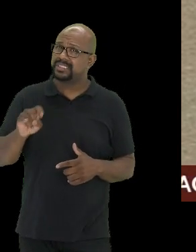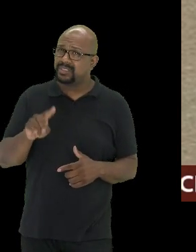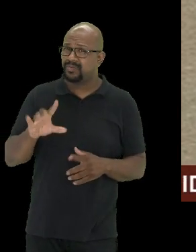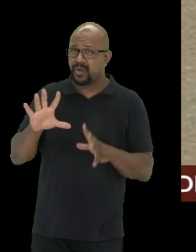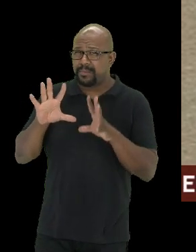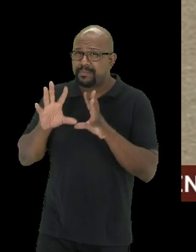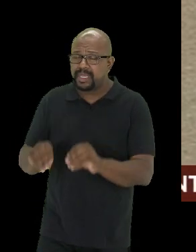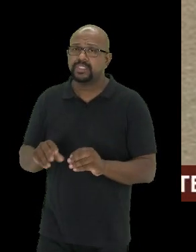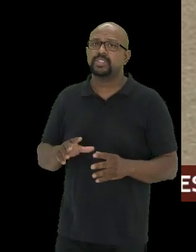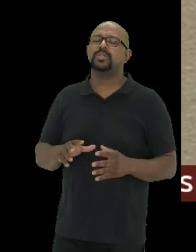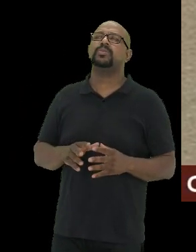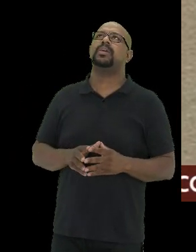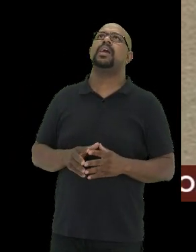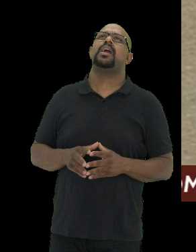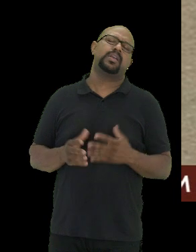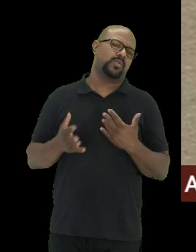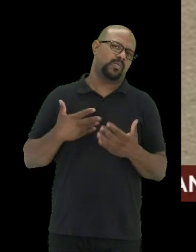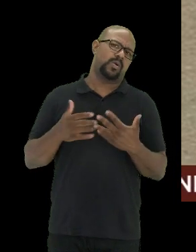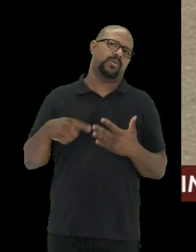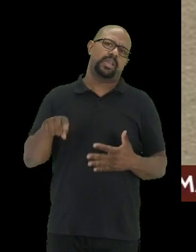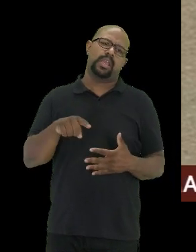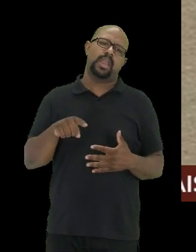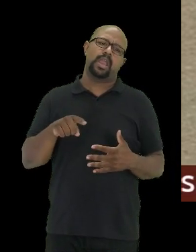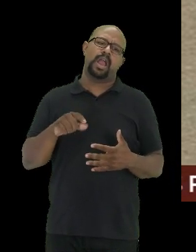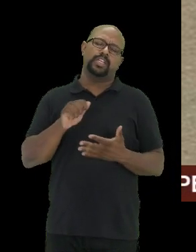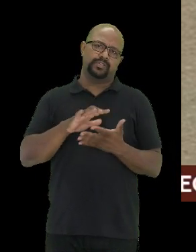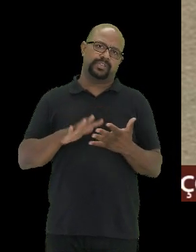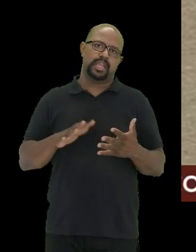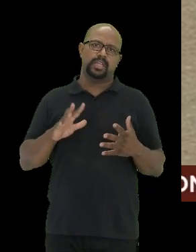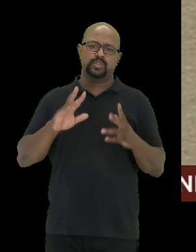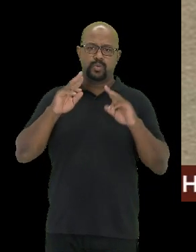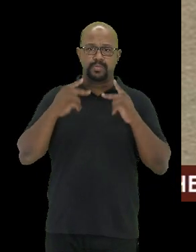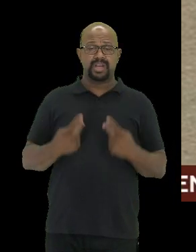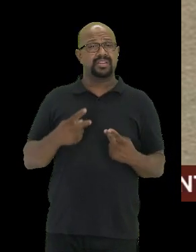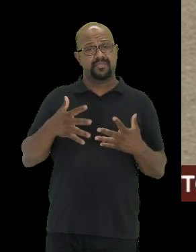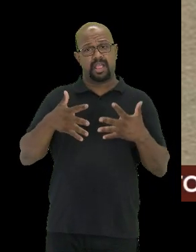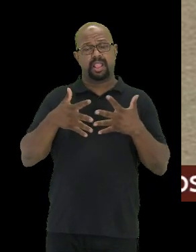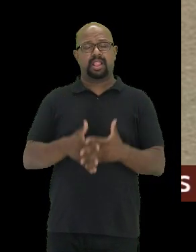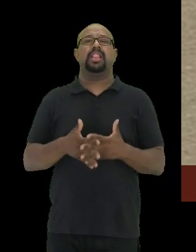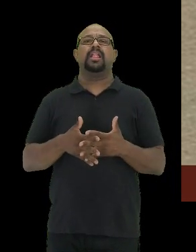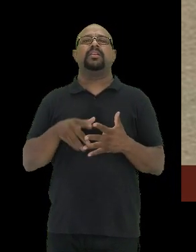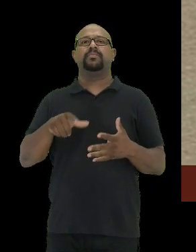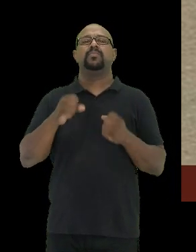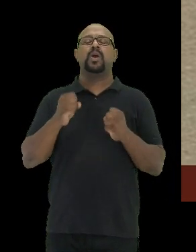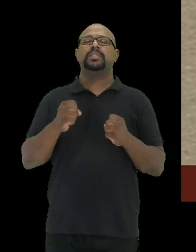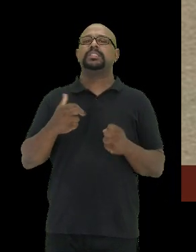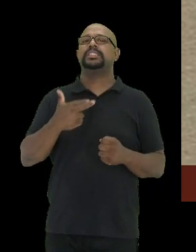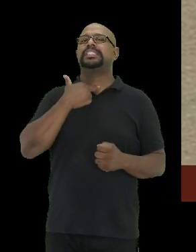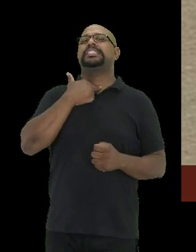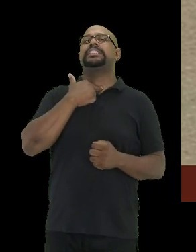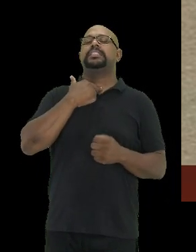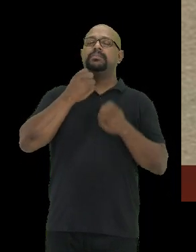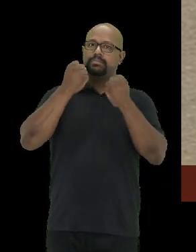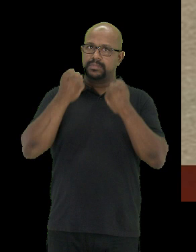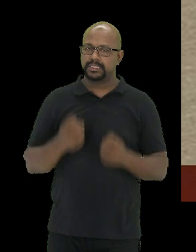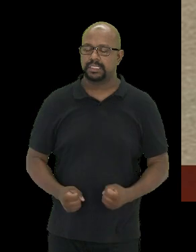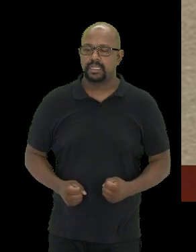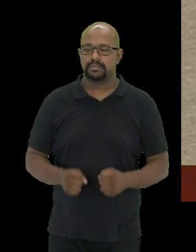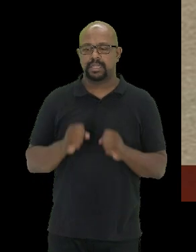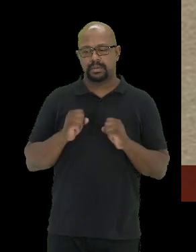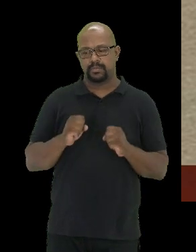mexido em qualquer atividade humana, isso vai se equilibrar, e vem daí causas cruciais para que possam